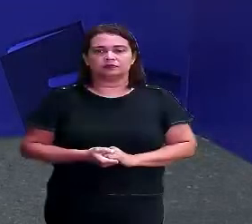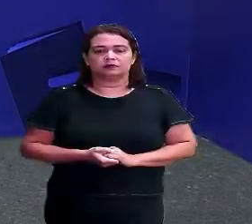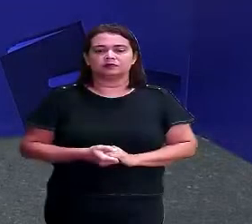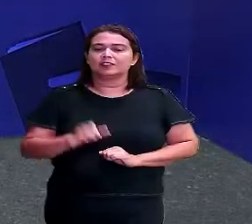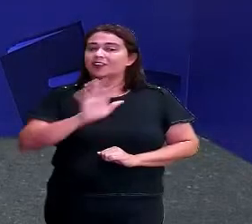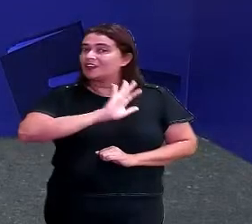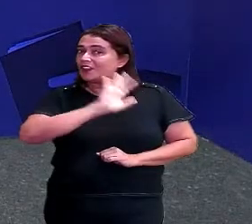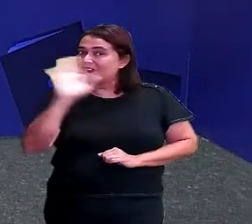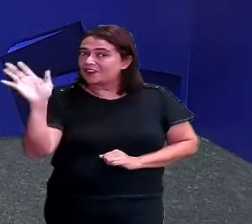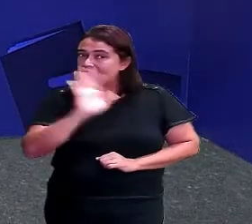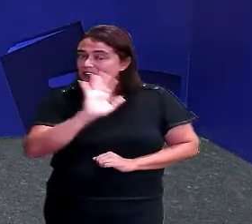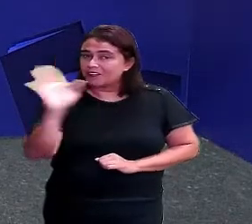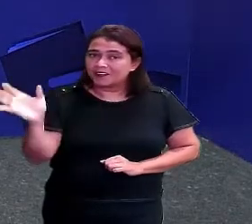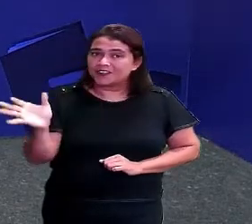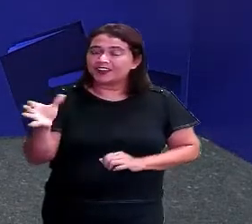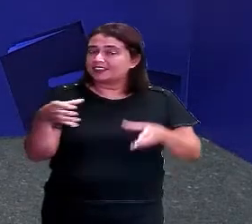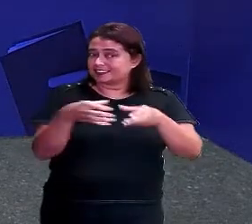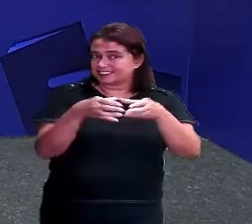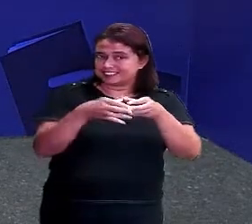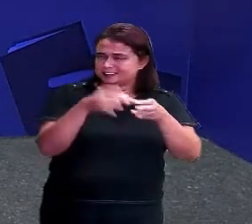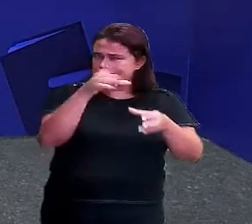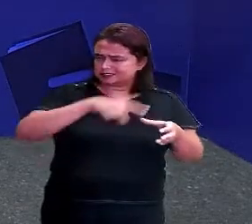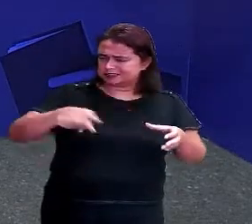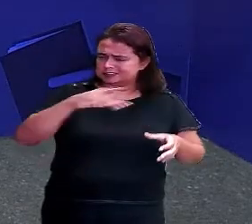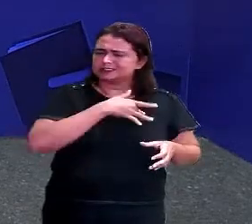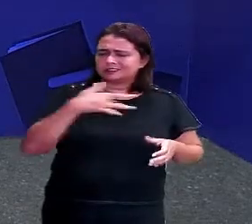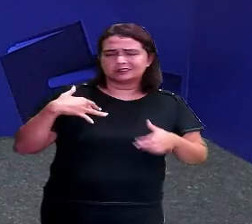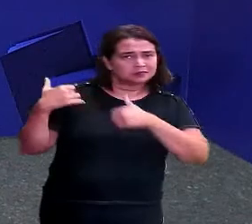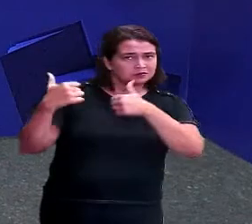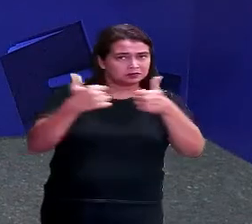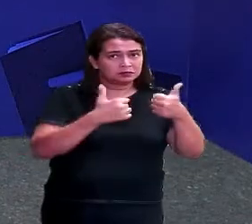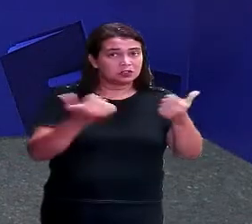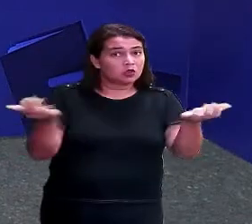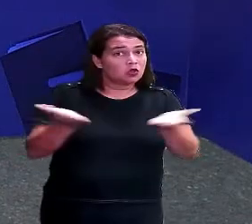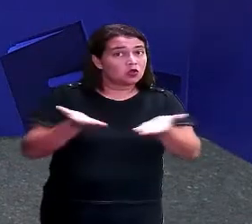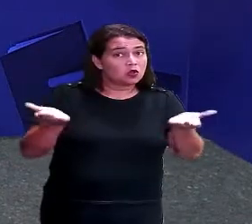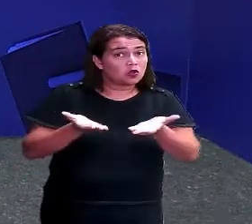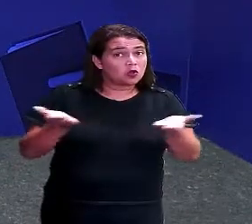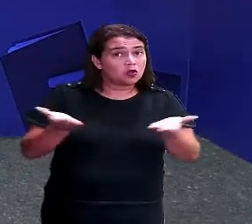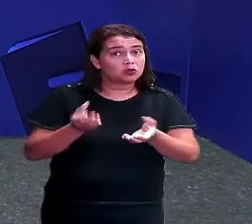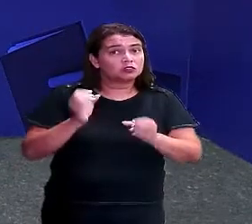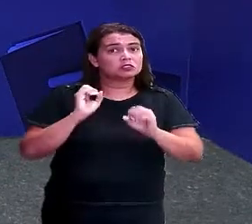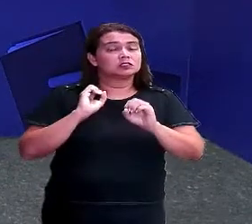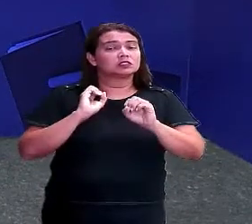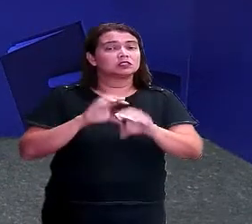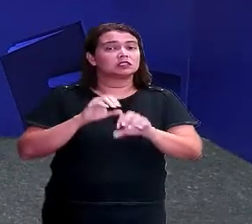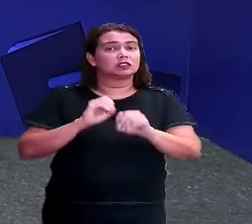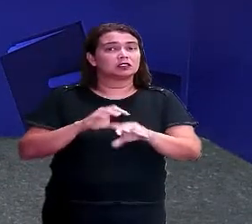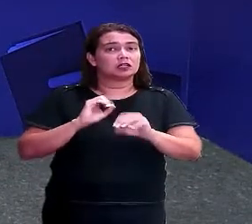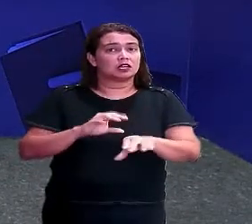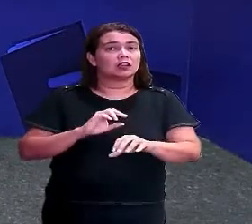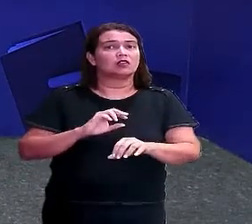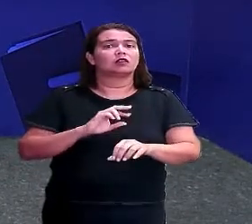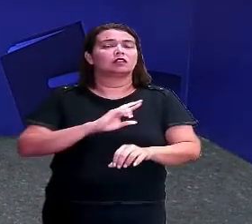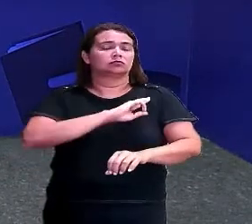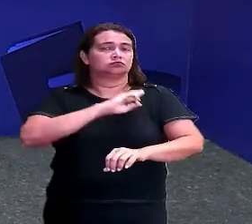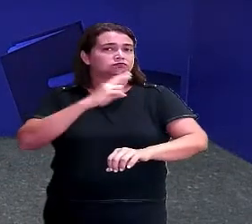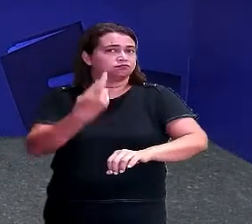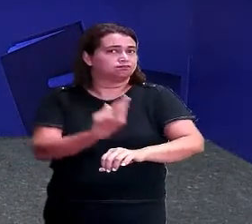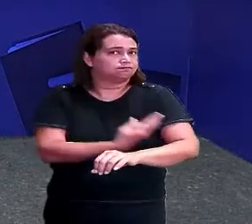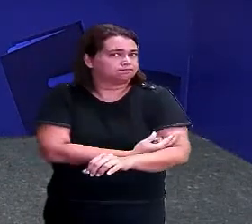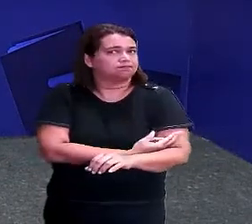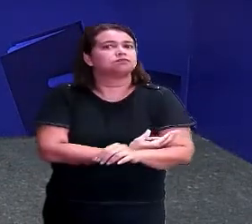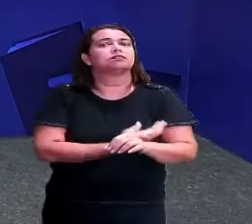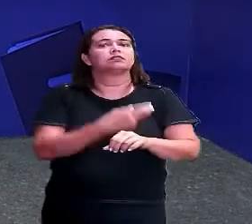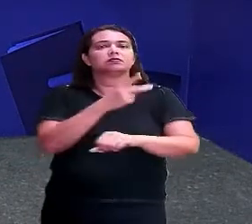Olá, galerinha! Tudo bom com vocês? Vamos hoje dar início à nossa aula de fortalecimento pedagógico, tá? Com as